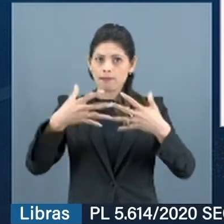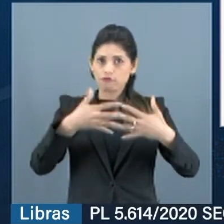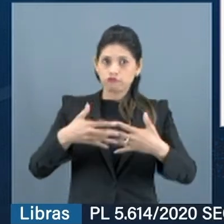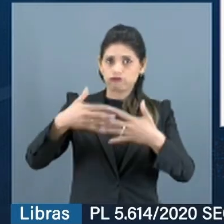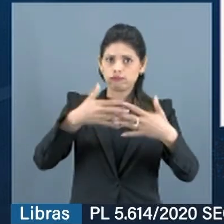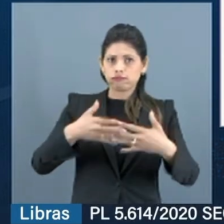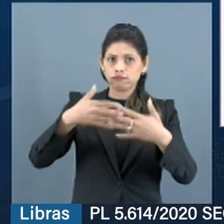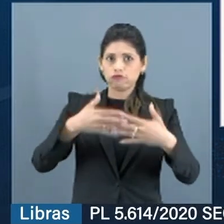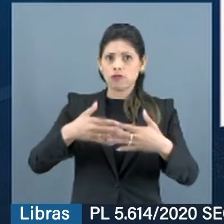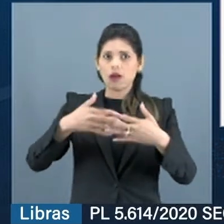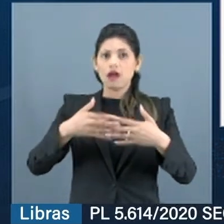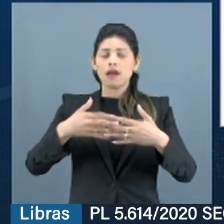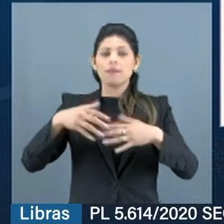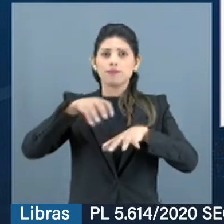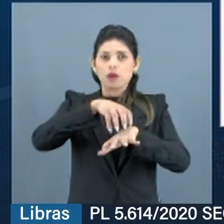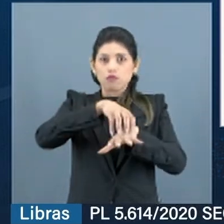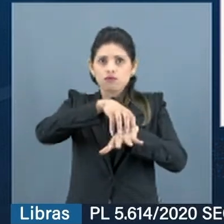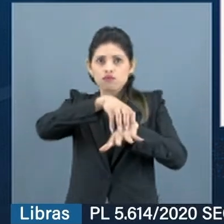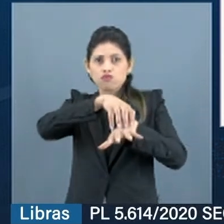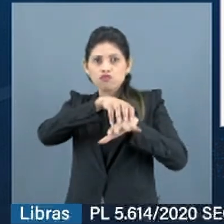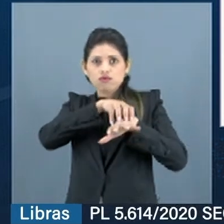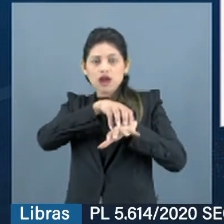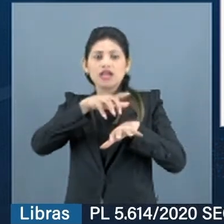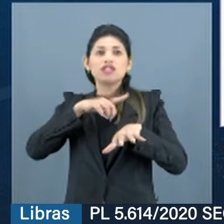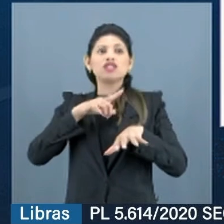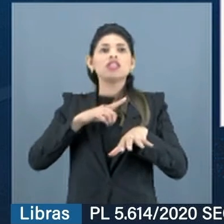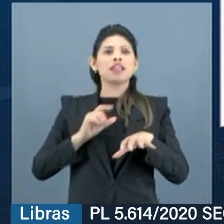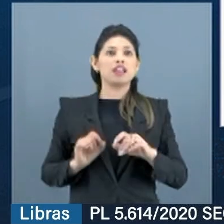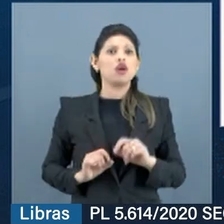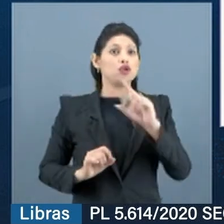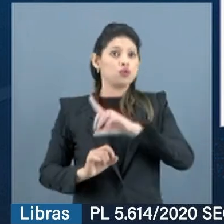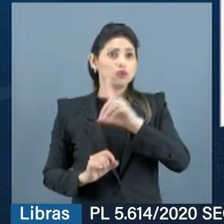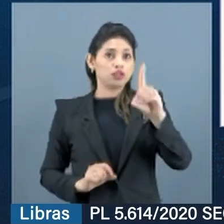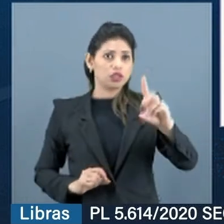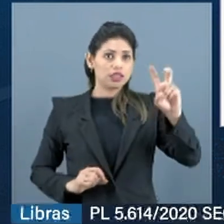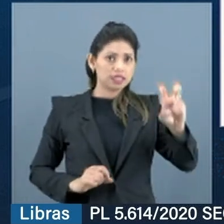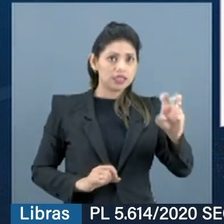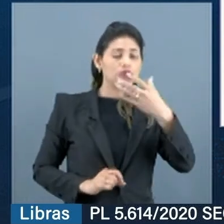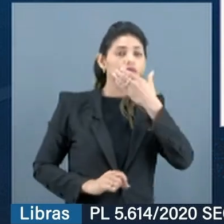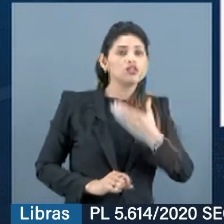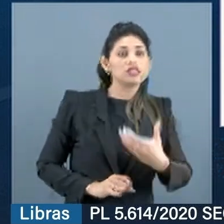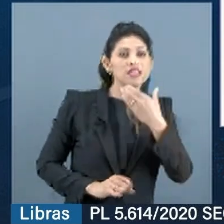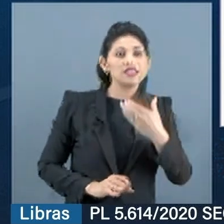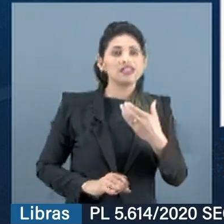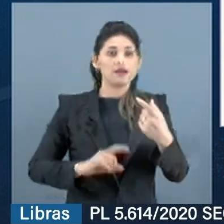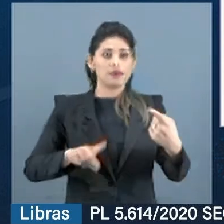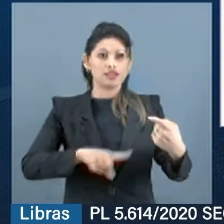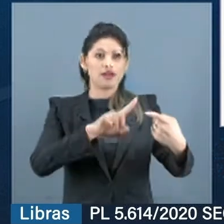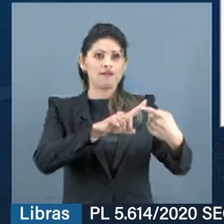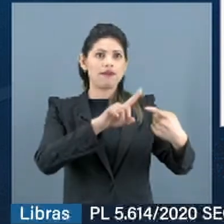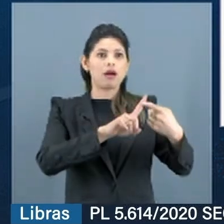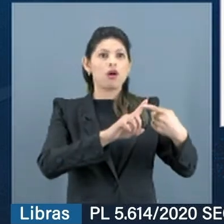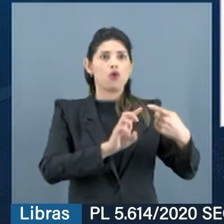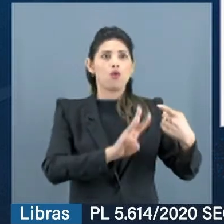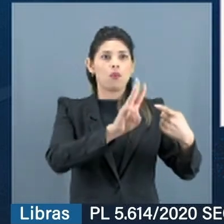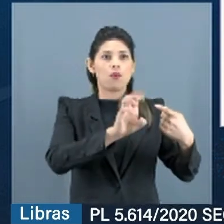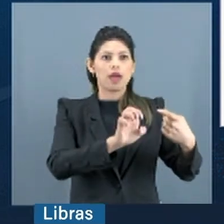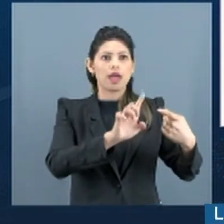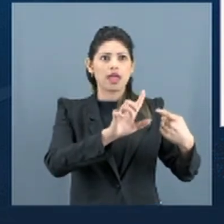5 de dezembro, quem estava lá, estava o Elton, o Alain Diego e o